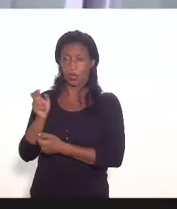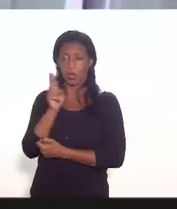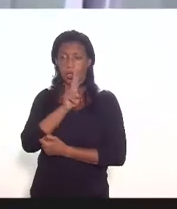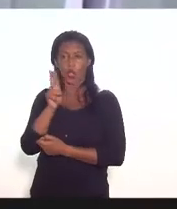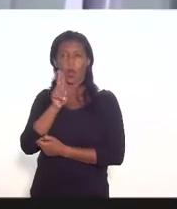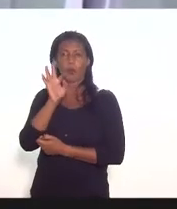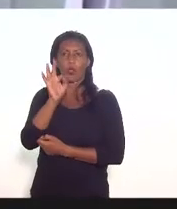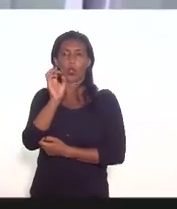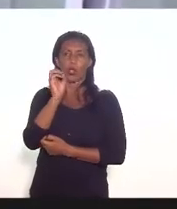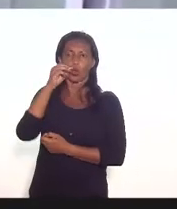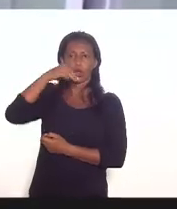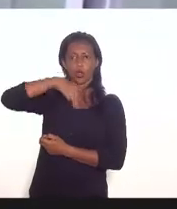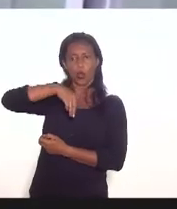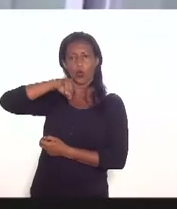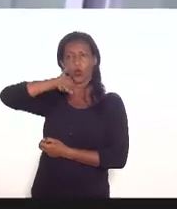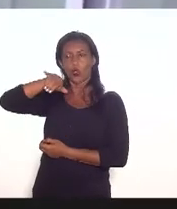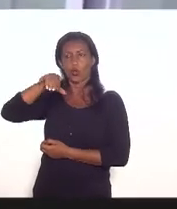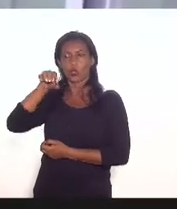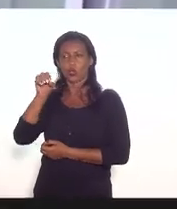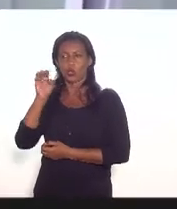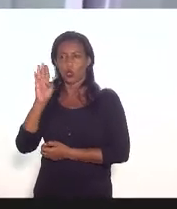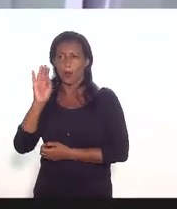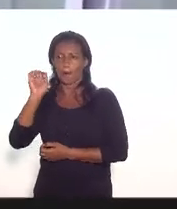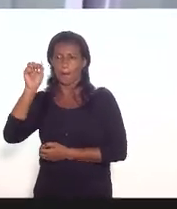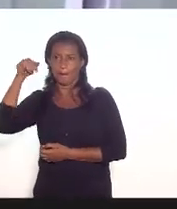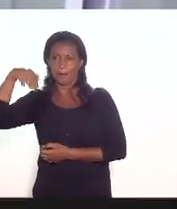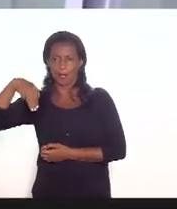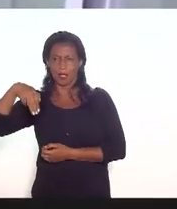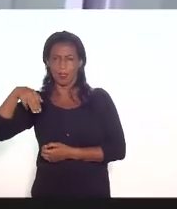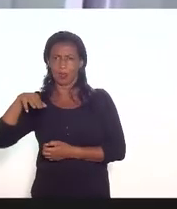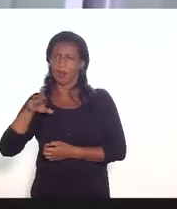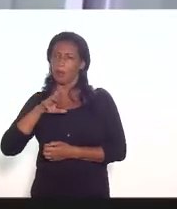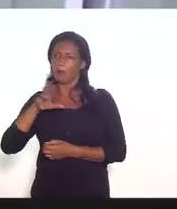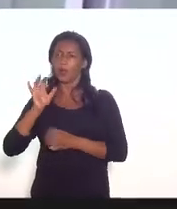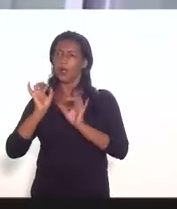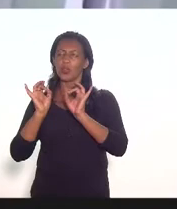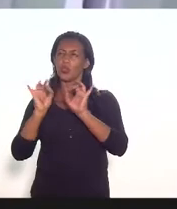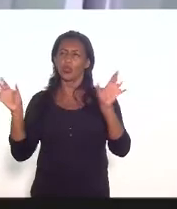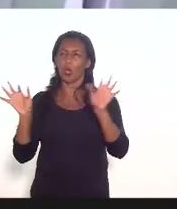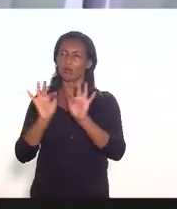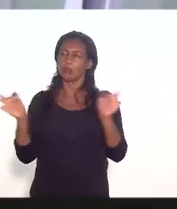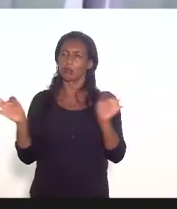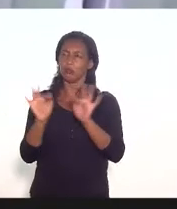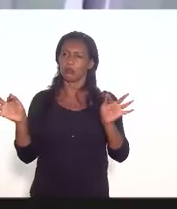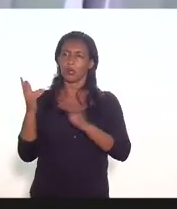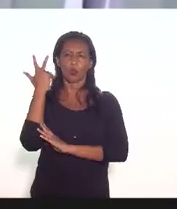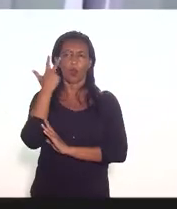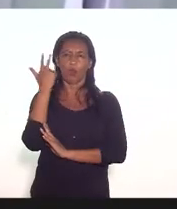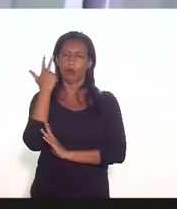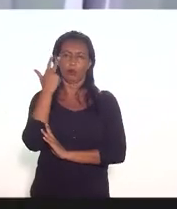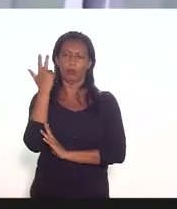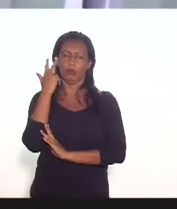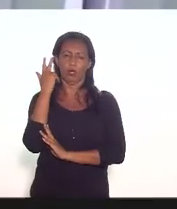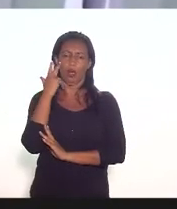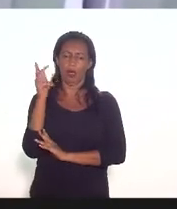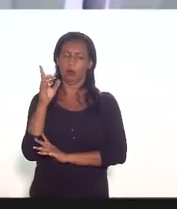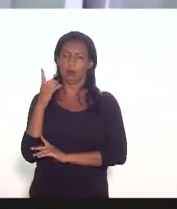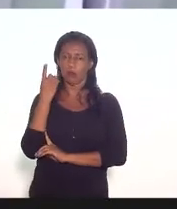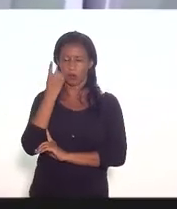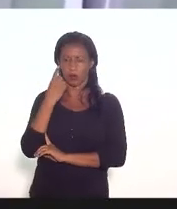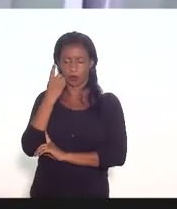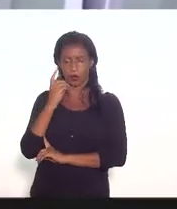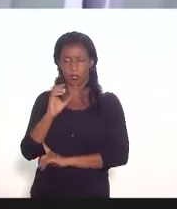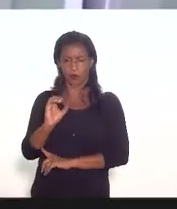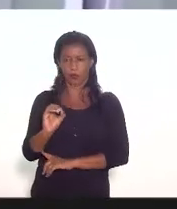de Tom Jobim salve salve mas não só isso que não é normal não é natural deputado Otávio